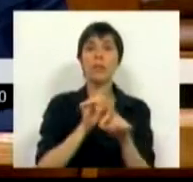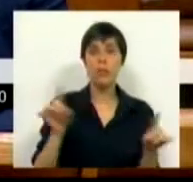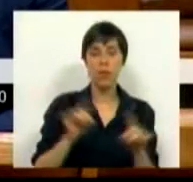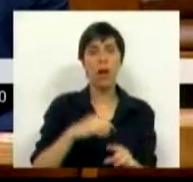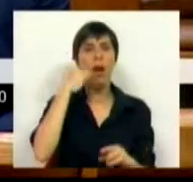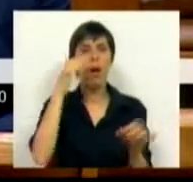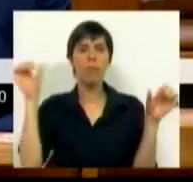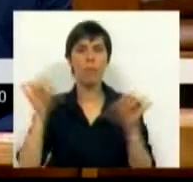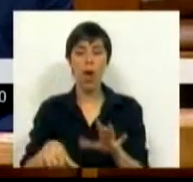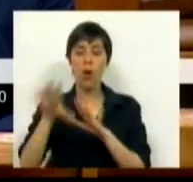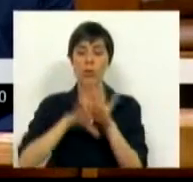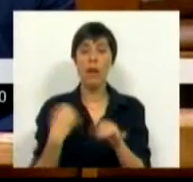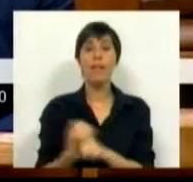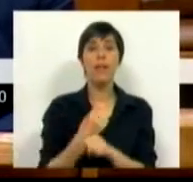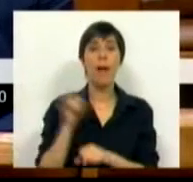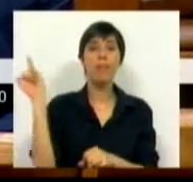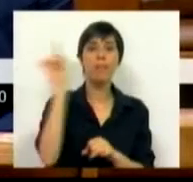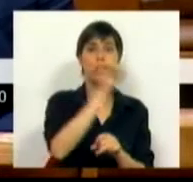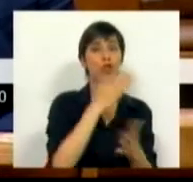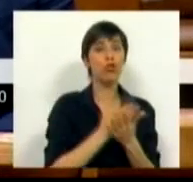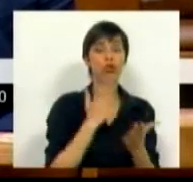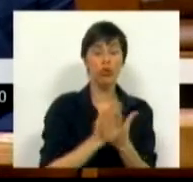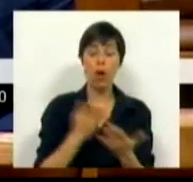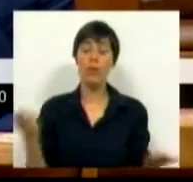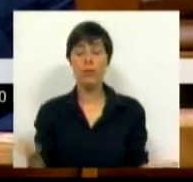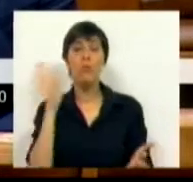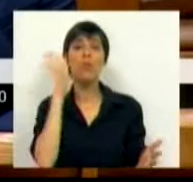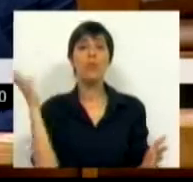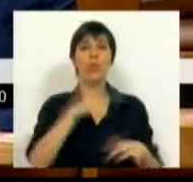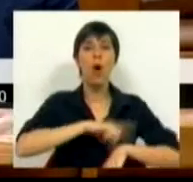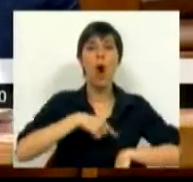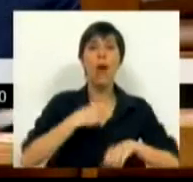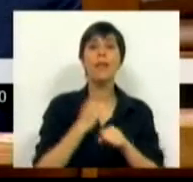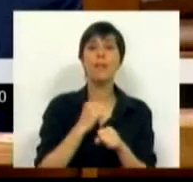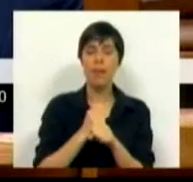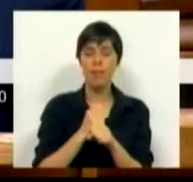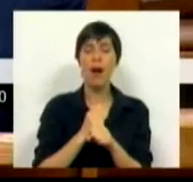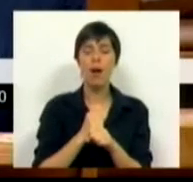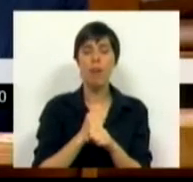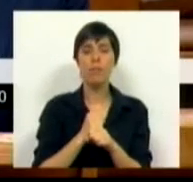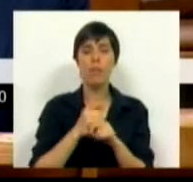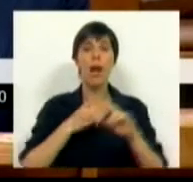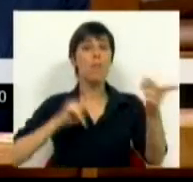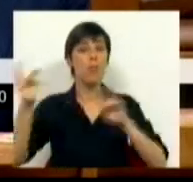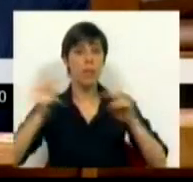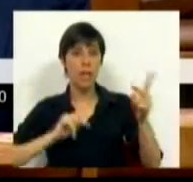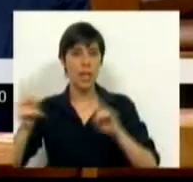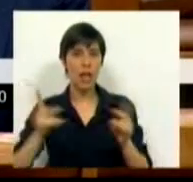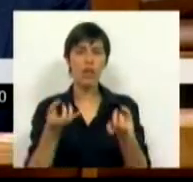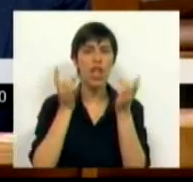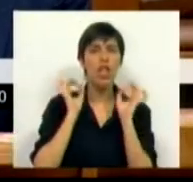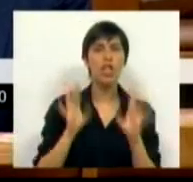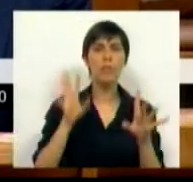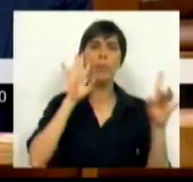e agravou as condições de trabalho nas escolas, apontando o número de horas de trabalho, a mobilidade, o